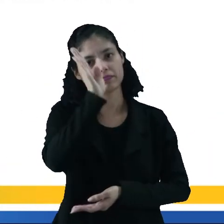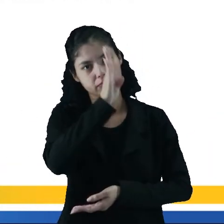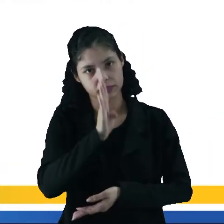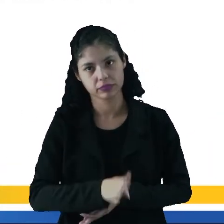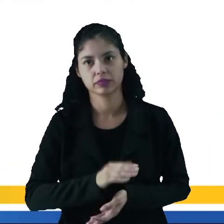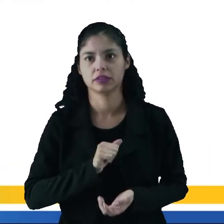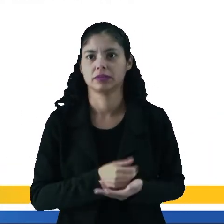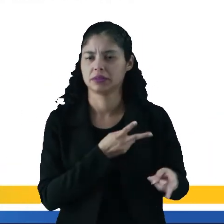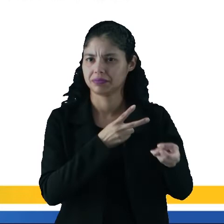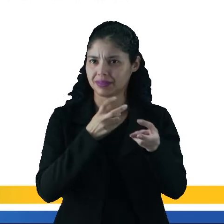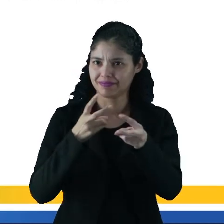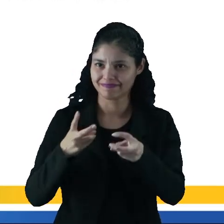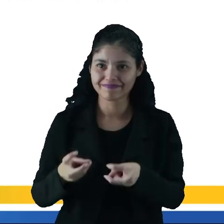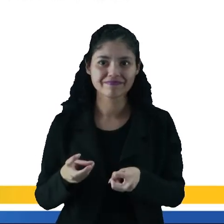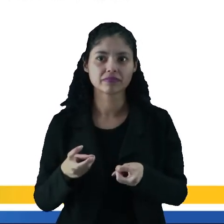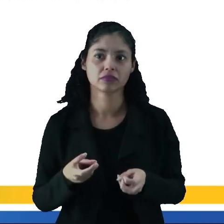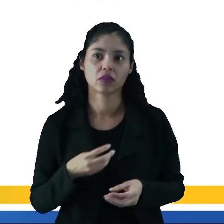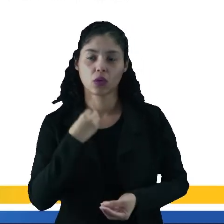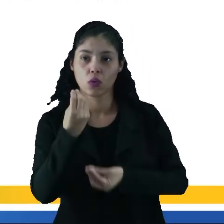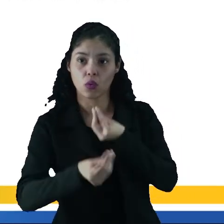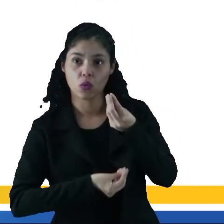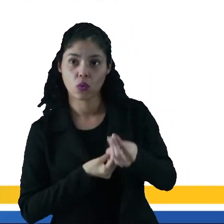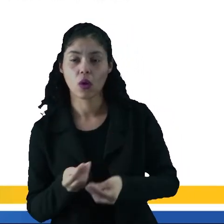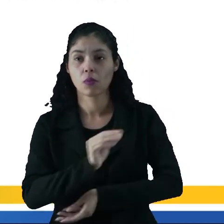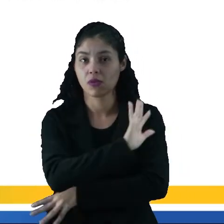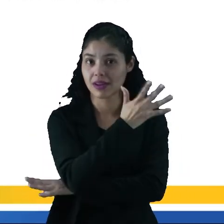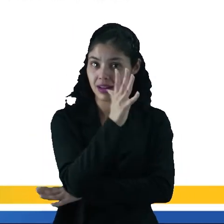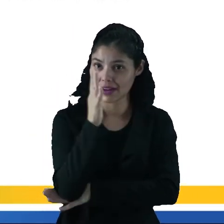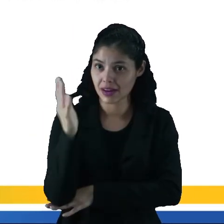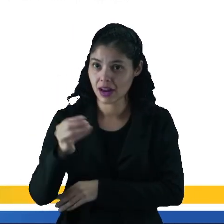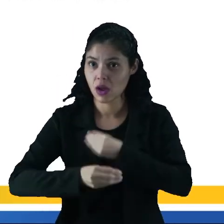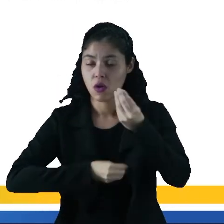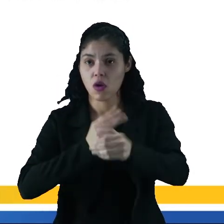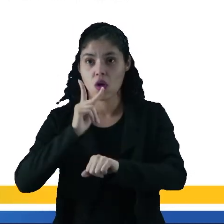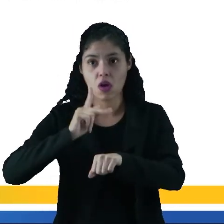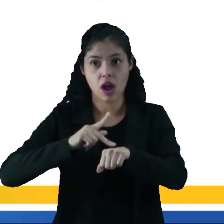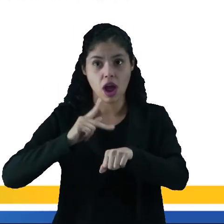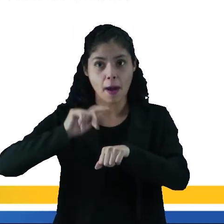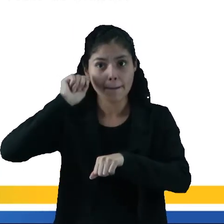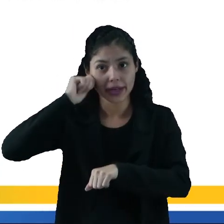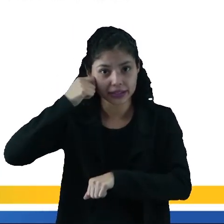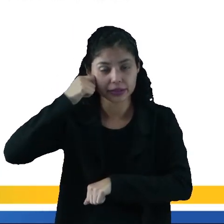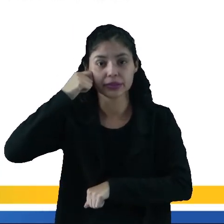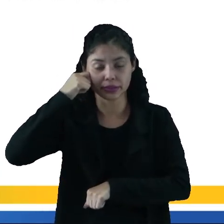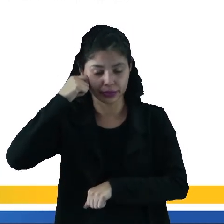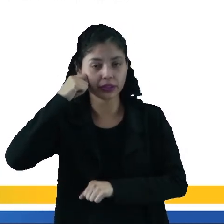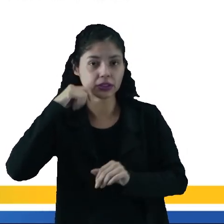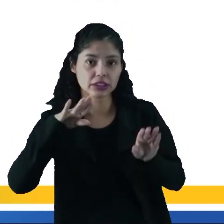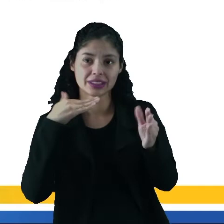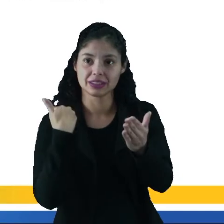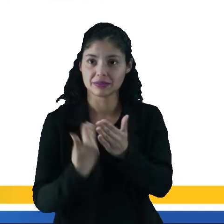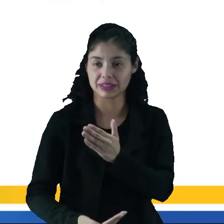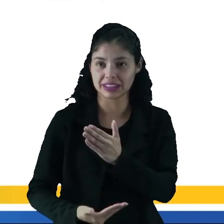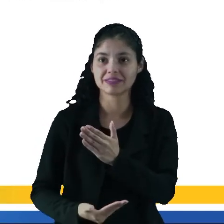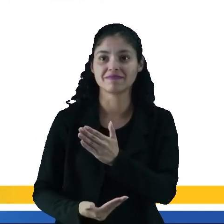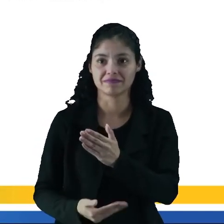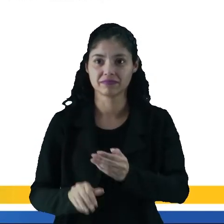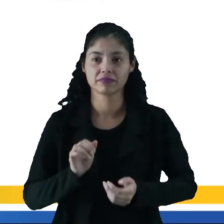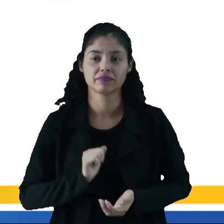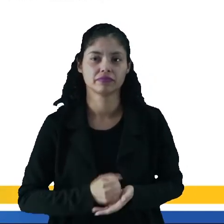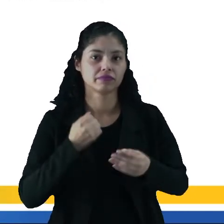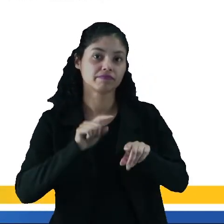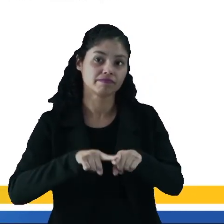Brasil, você percebe que tanto o gás natural como o cavão mineral, eles perdem espaço.